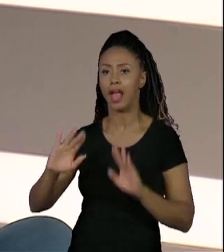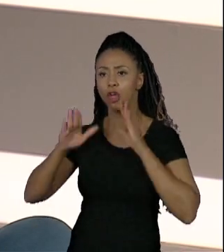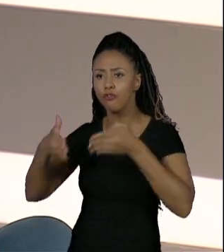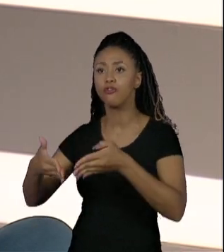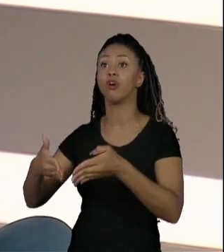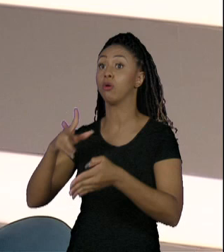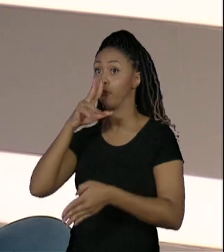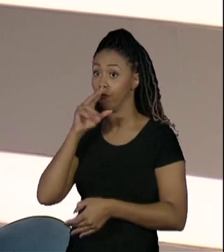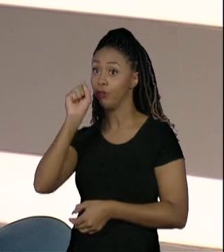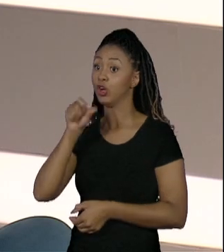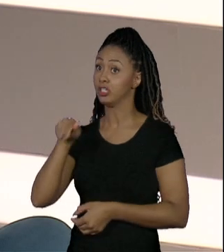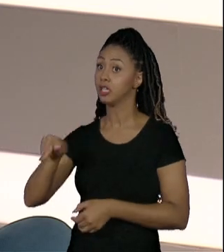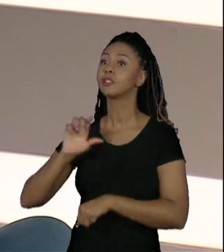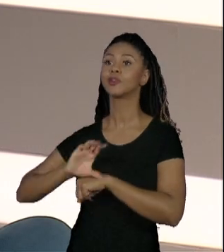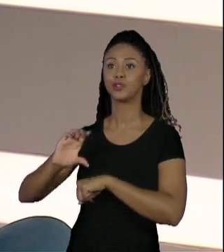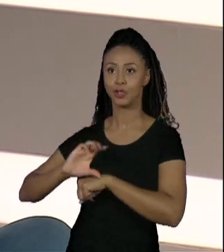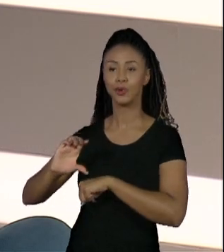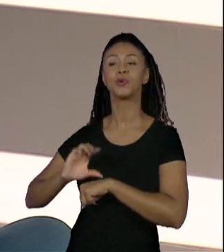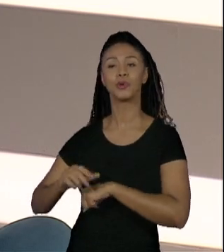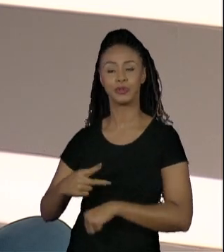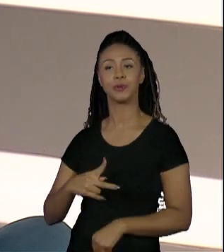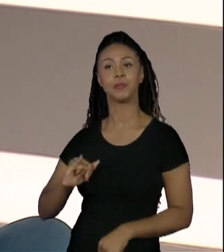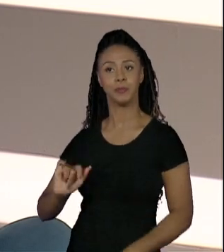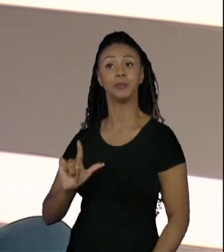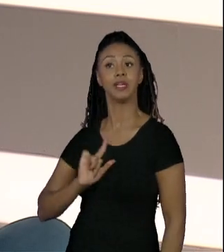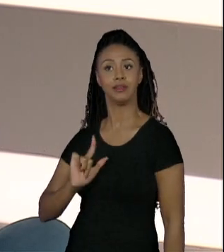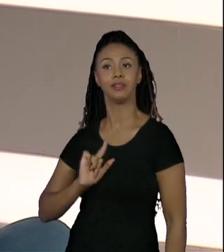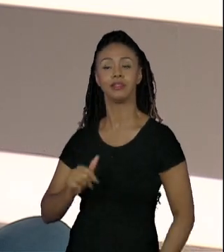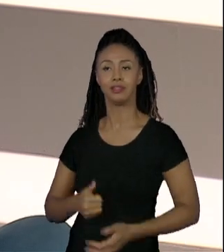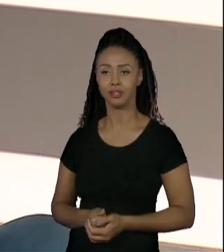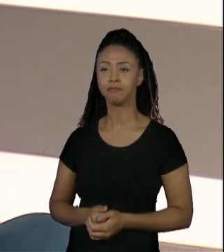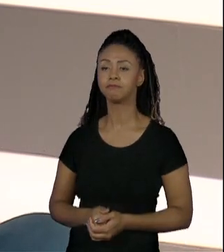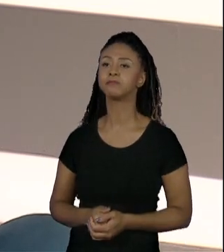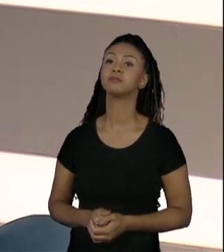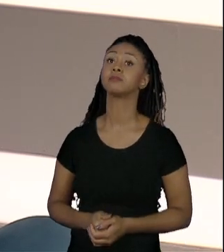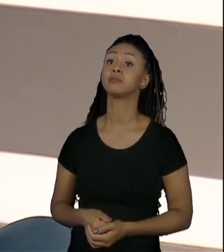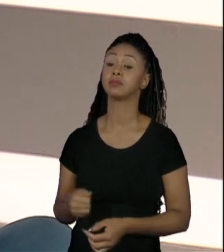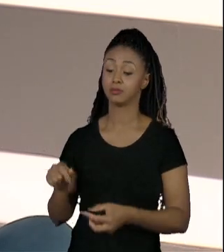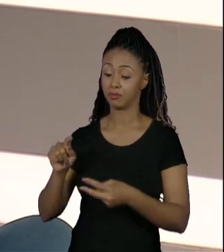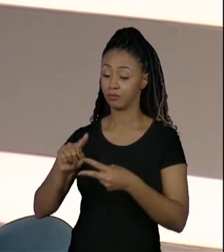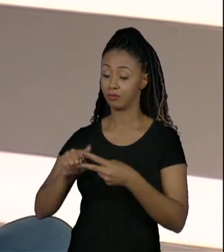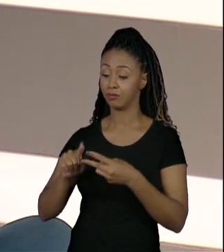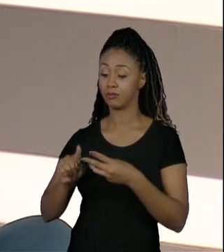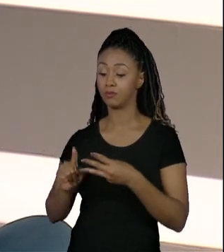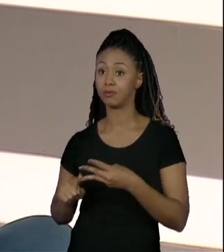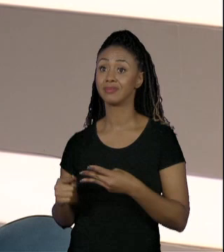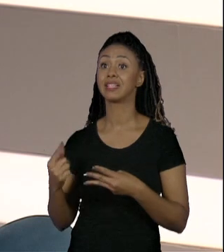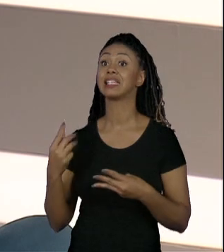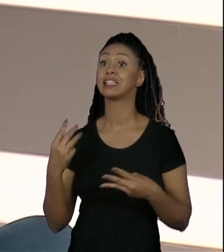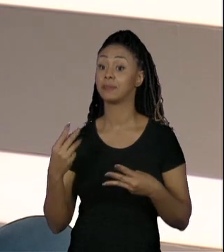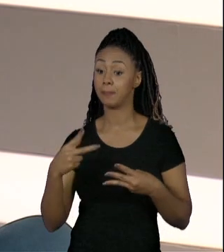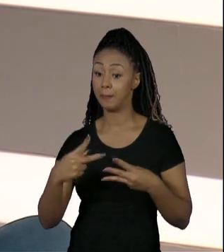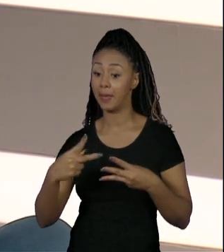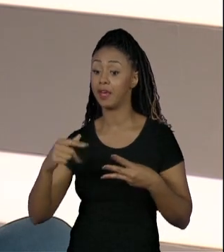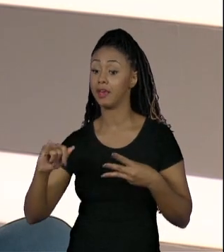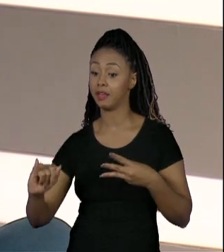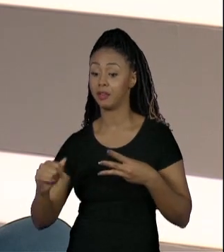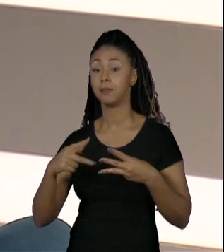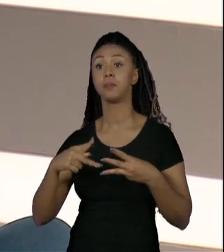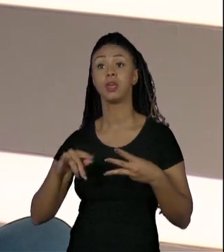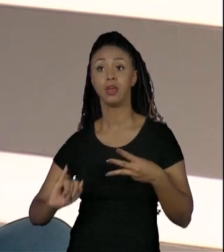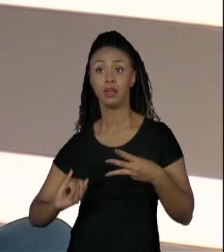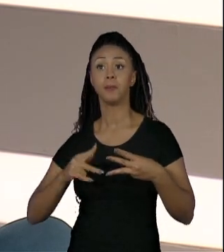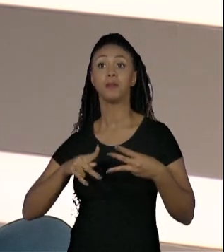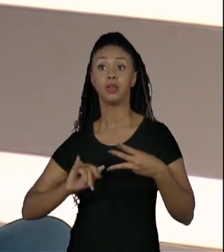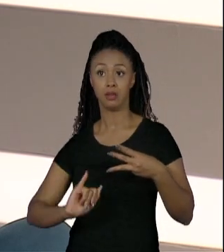E nesse curso é previsto o projeto integrador. São três projetos integradores, que a gente pode estar conversando sobre eles